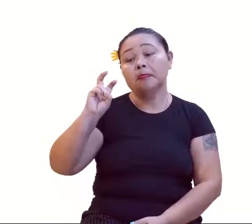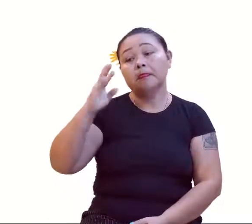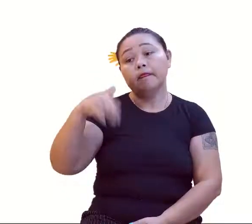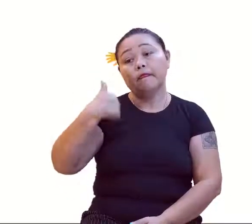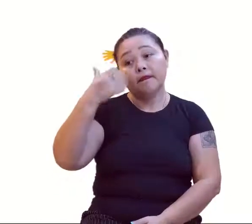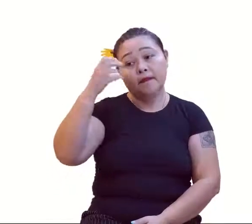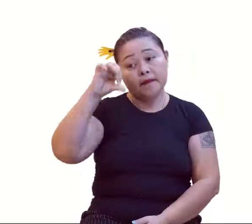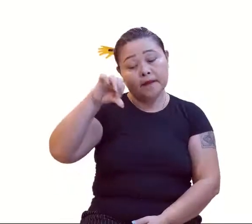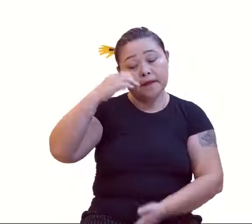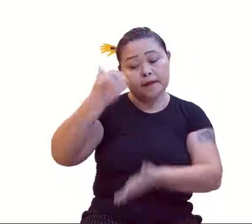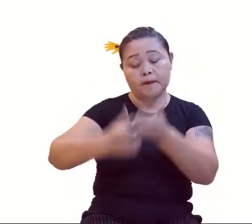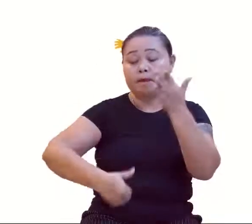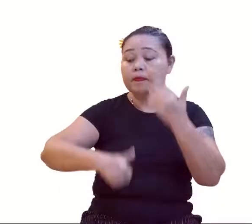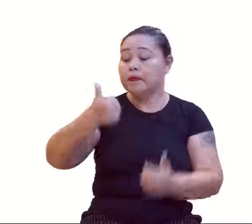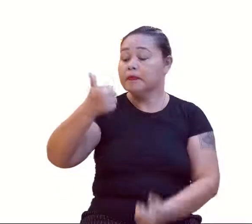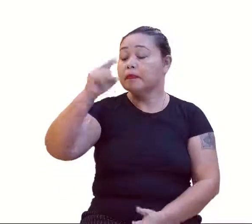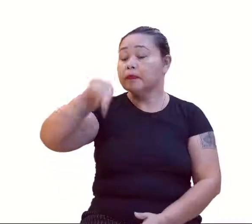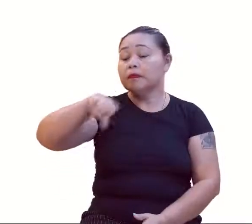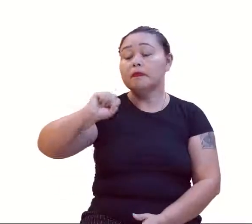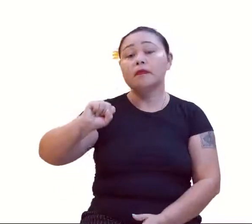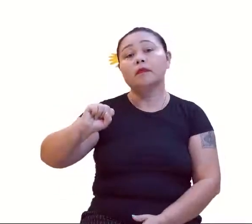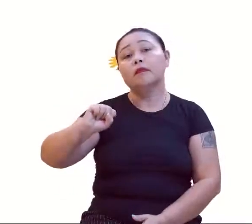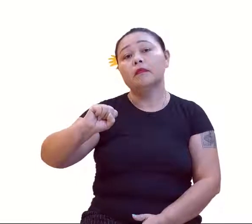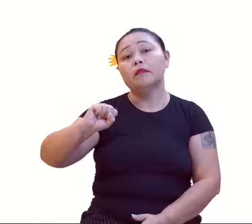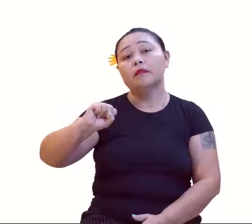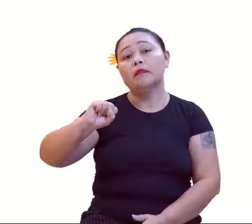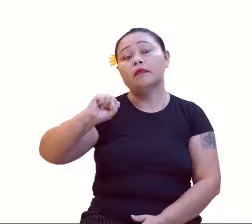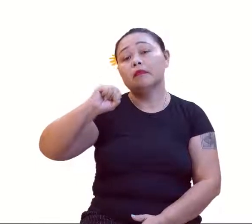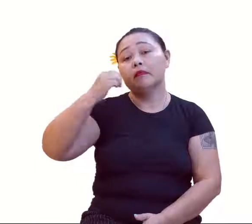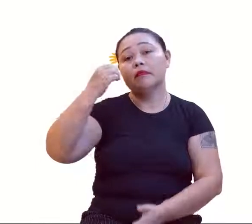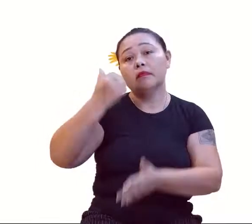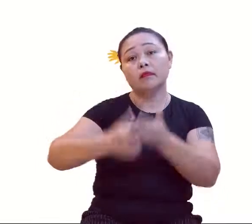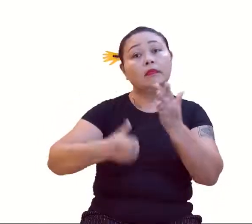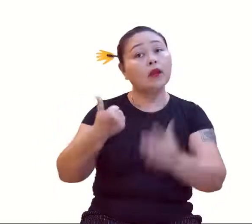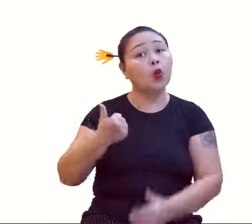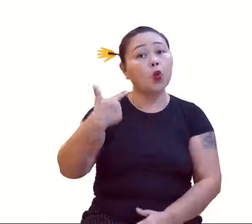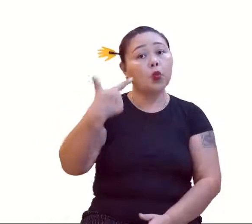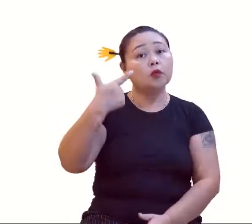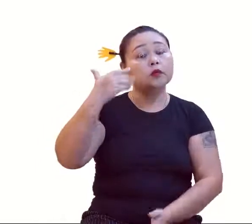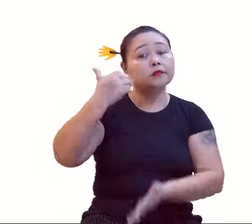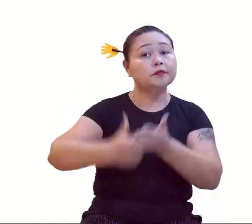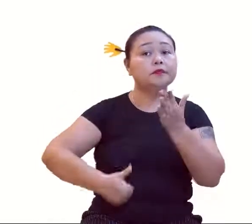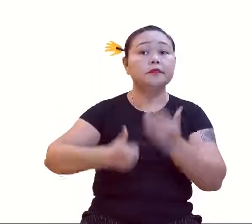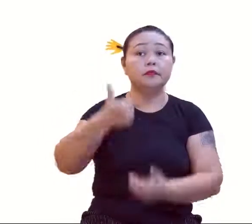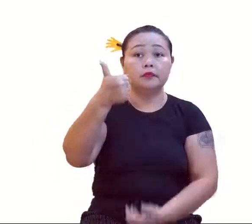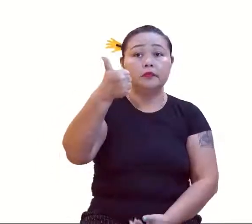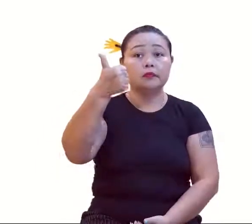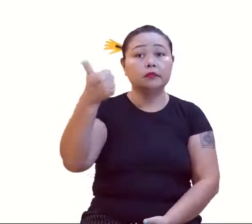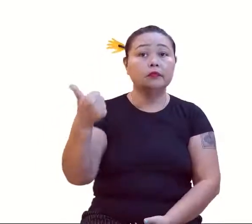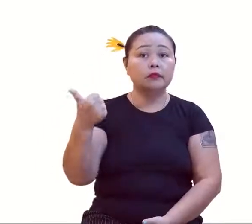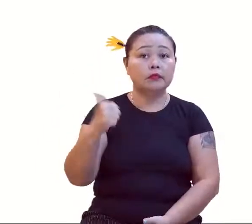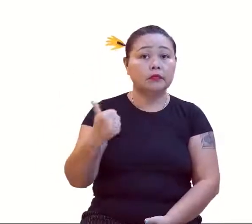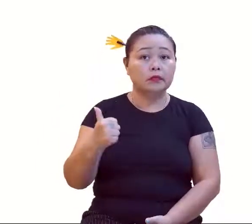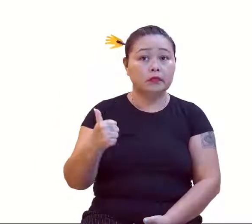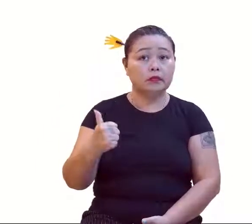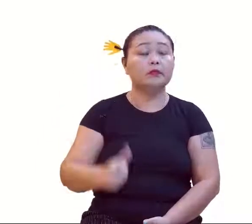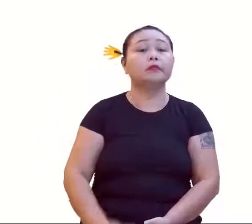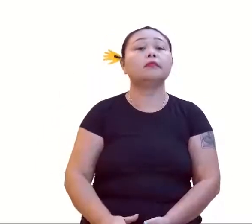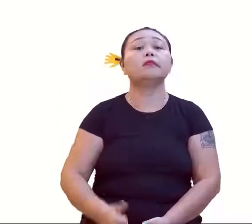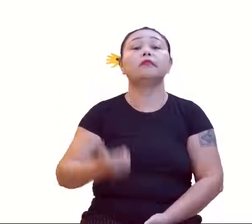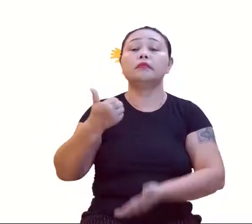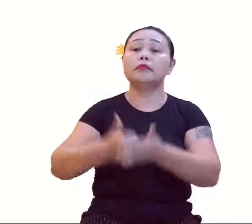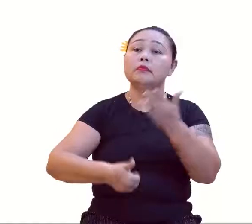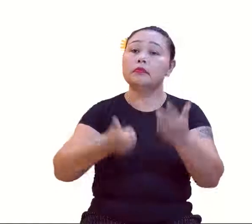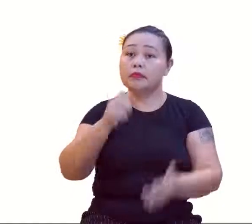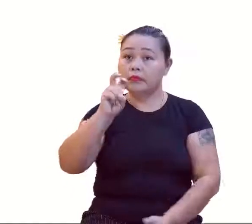vezes 3? 9. 9, tira 1. 8. 8. 3 vezes 4? 12. 12, tira 1. 11. E 3 vezes